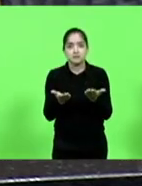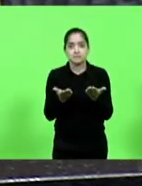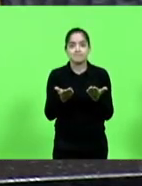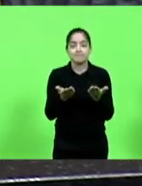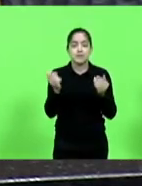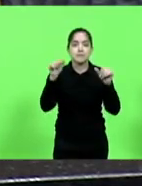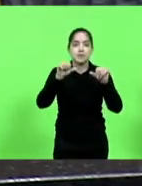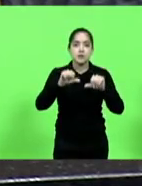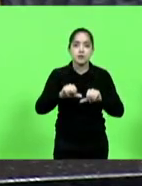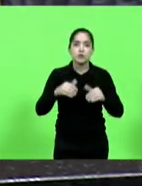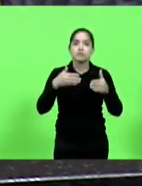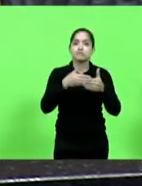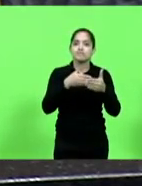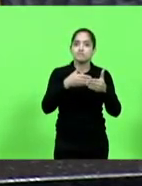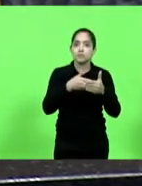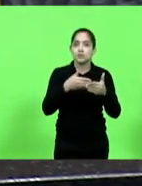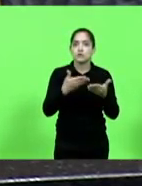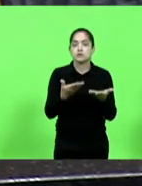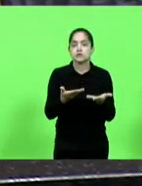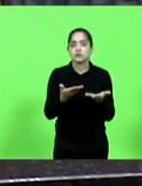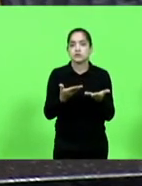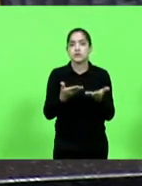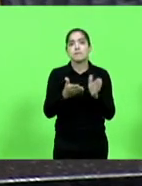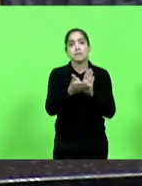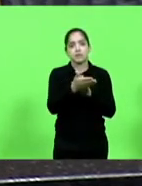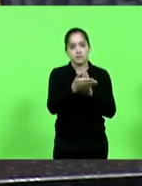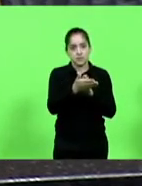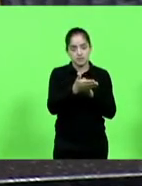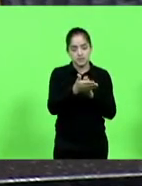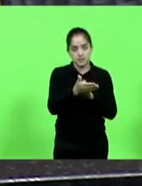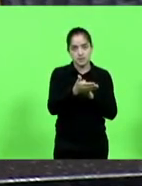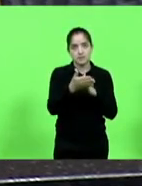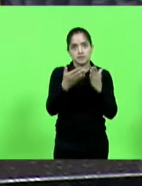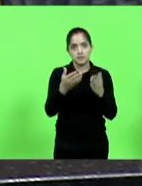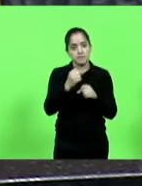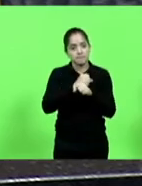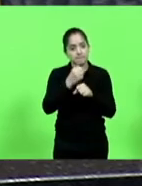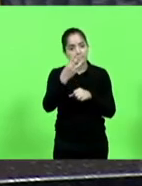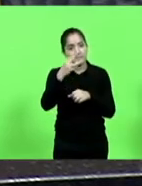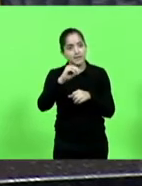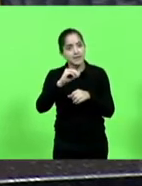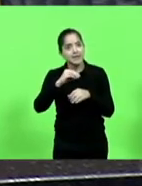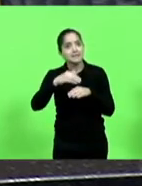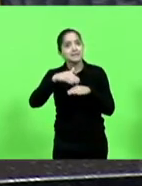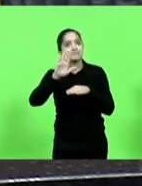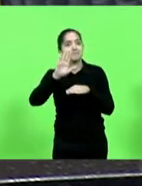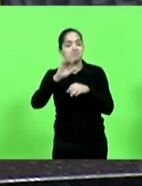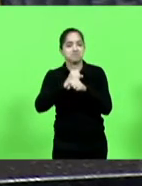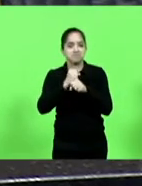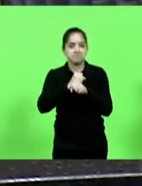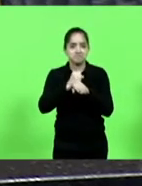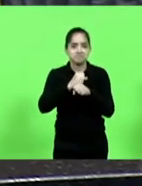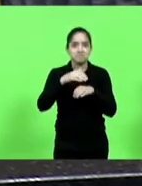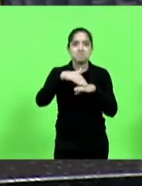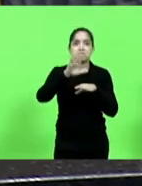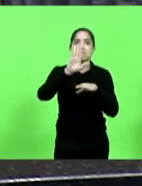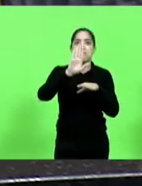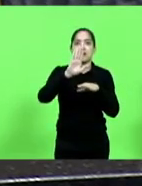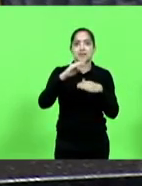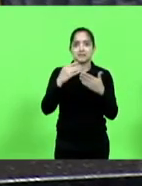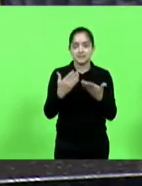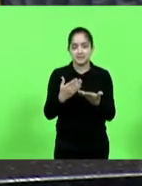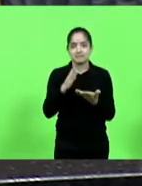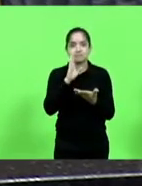toca ou coloca a mão. Quero parabenizar o senhor em mais 30 anos, mais 30, 40, 50 anos de